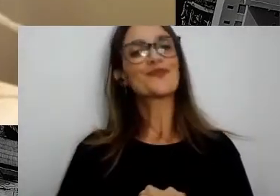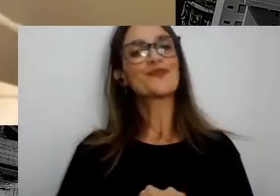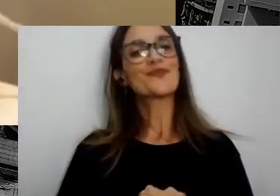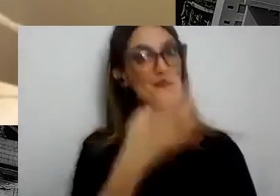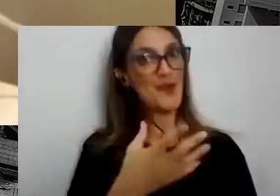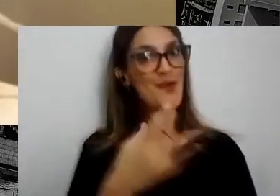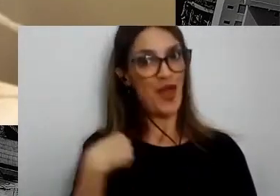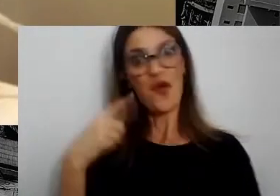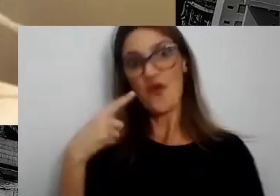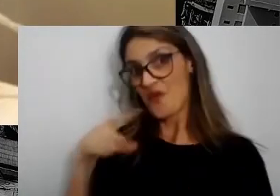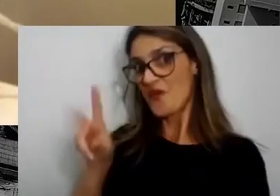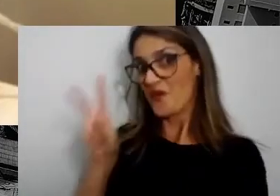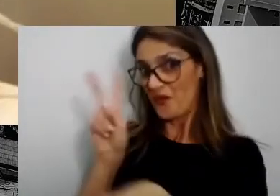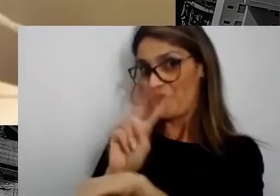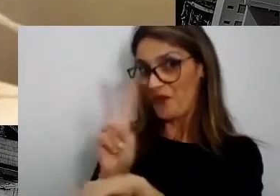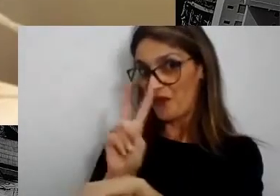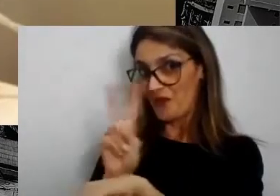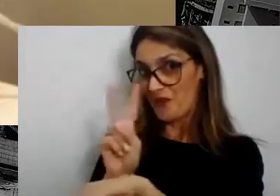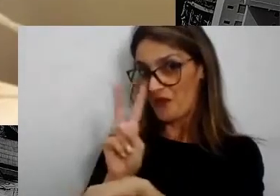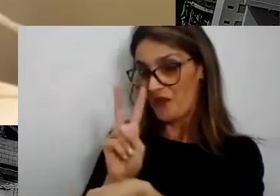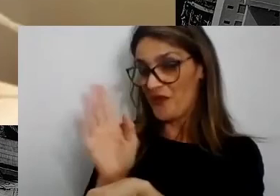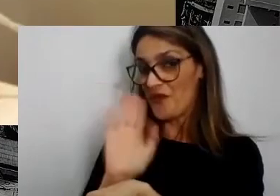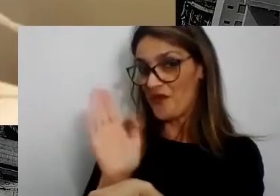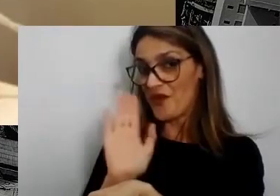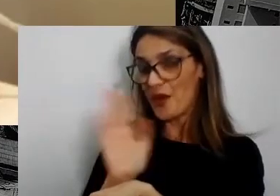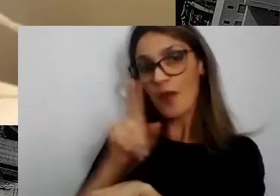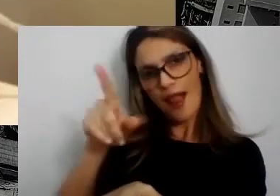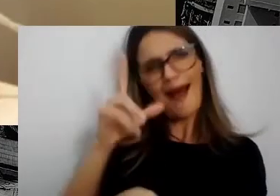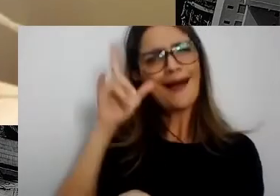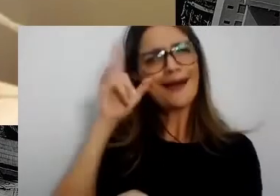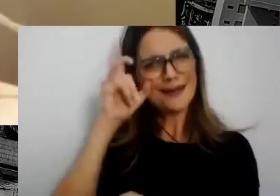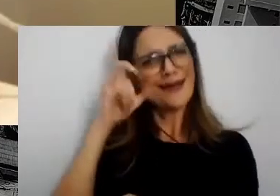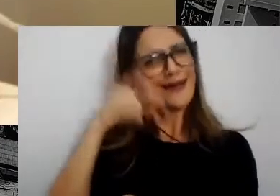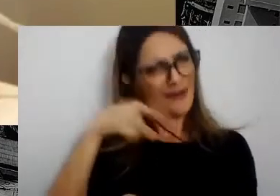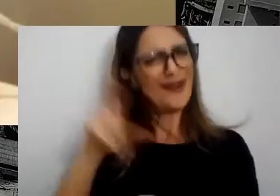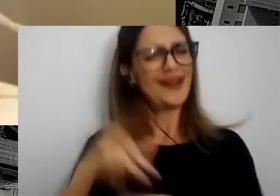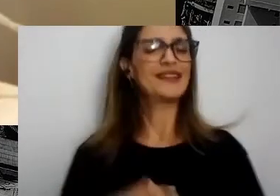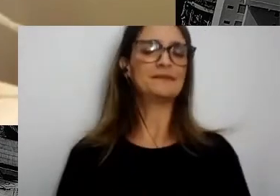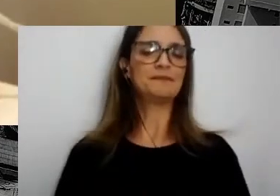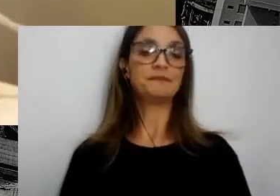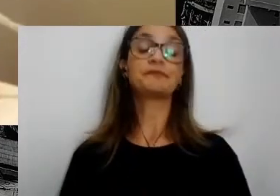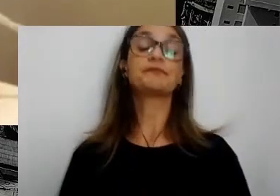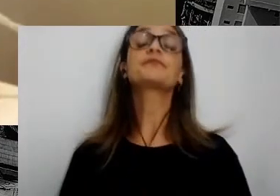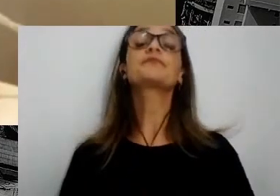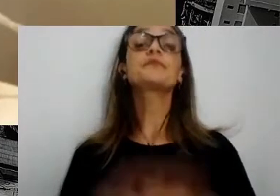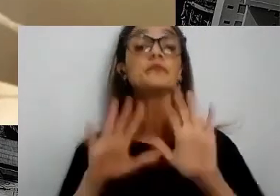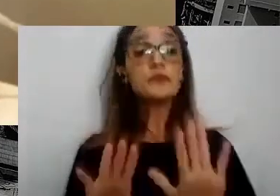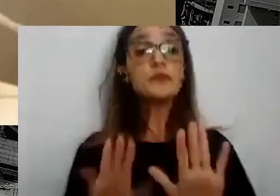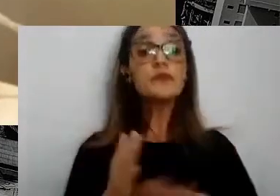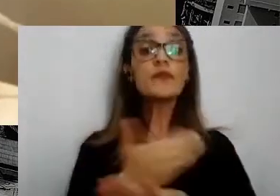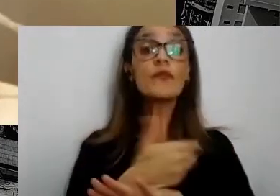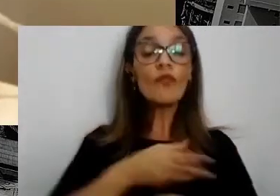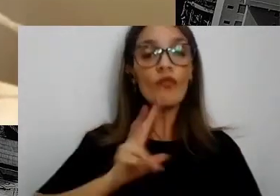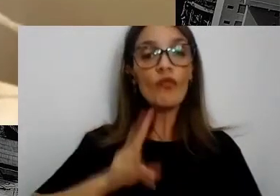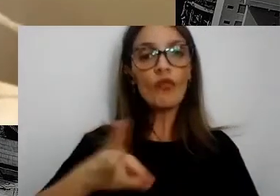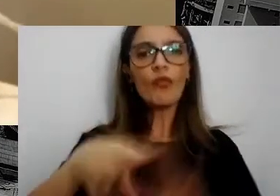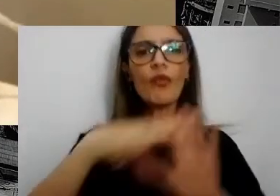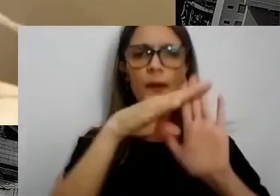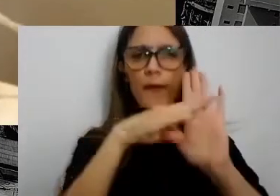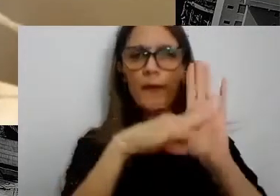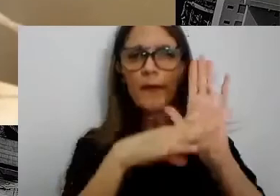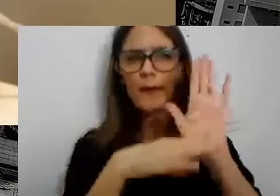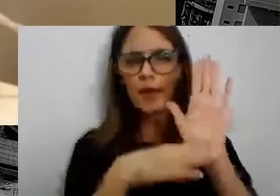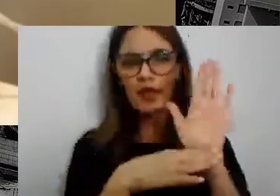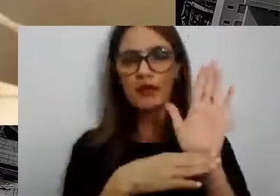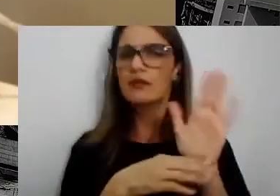espiada ali, não posso contar muito não, corre lá para vocês verem. Bom, agora antes da gente continuar aqui com a nossa programação, eu quero fazer uma